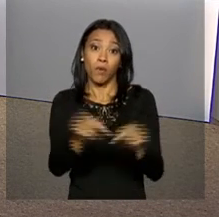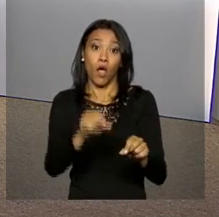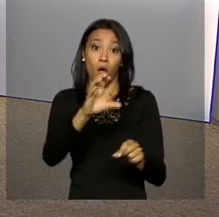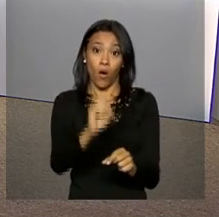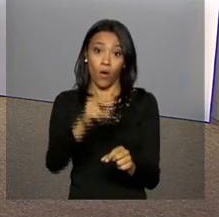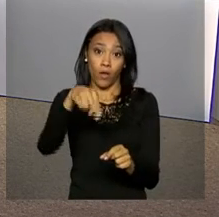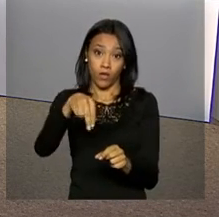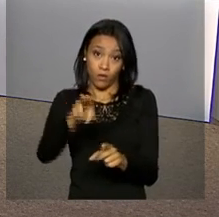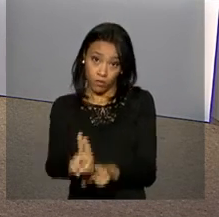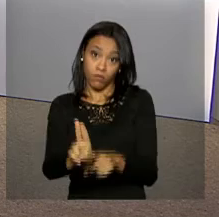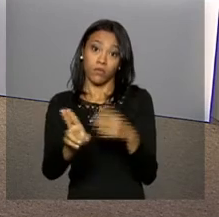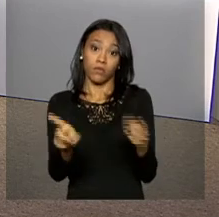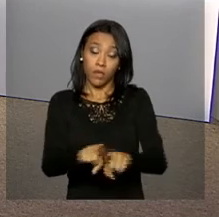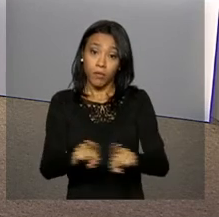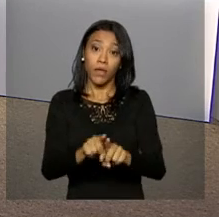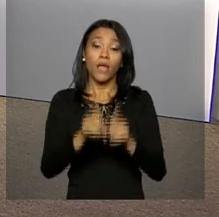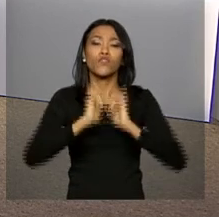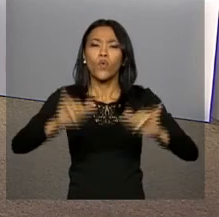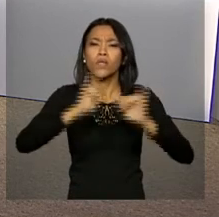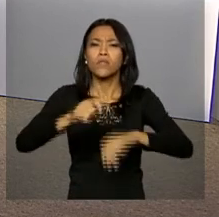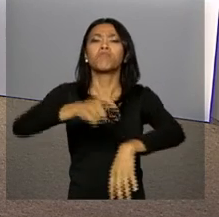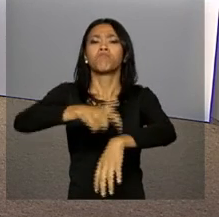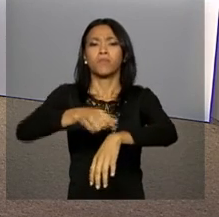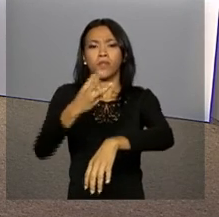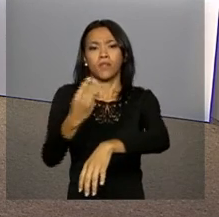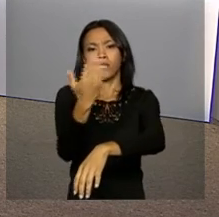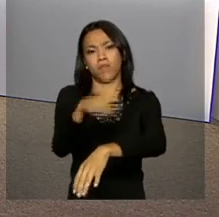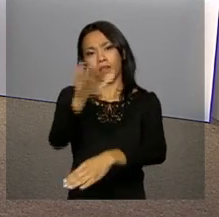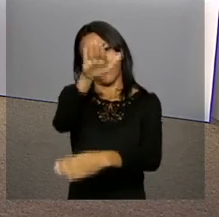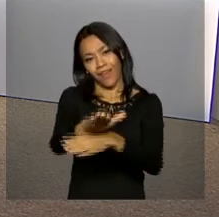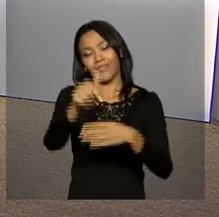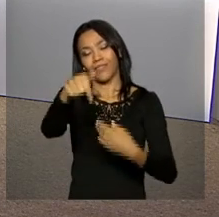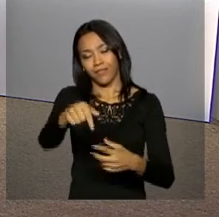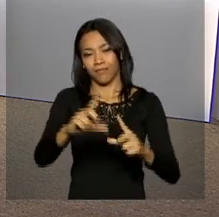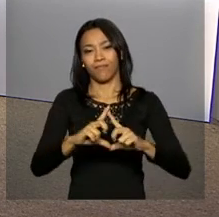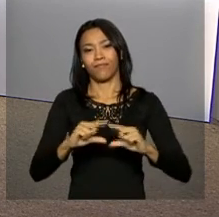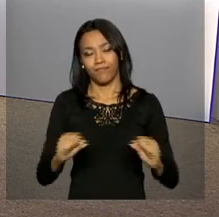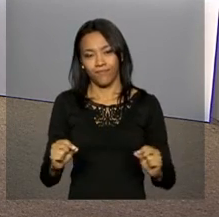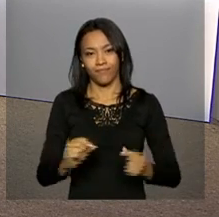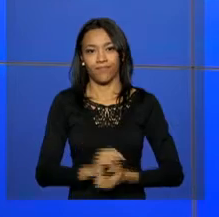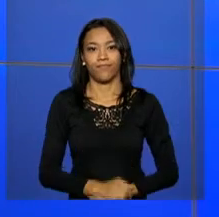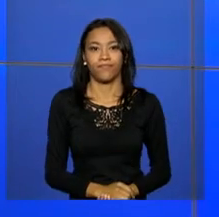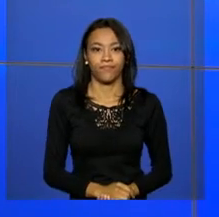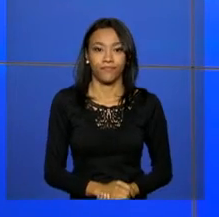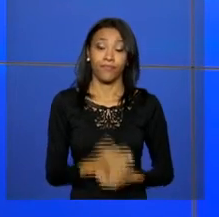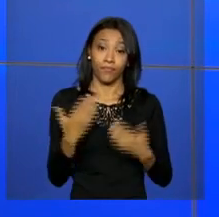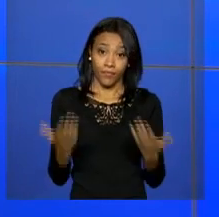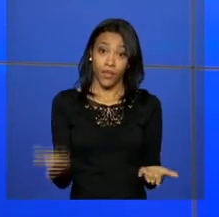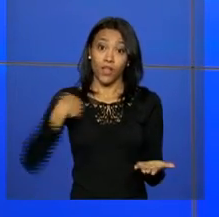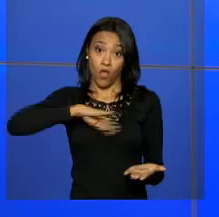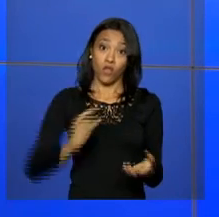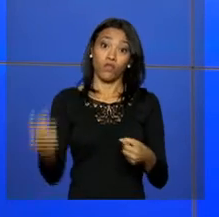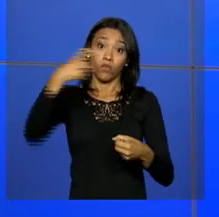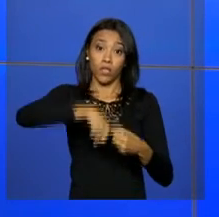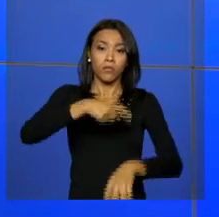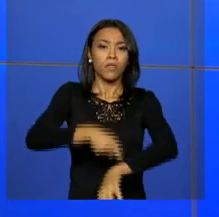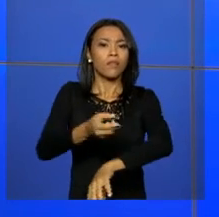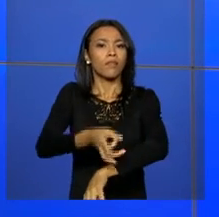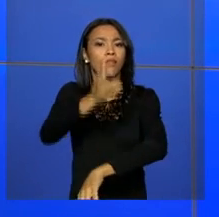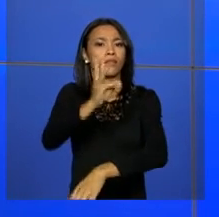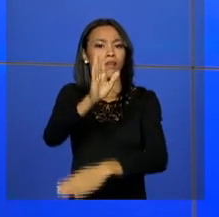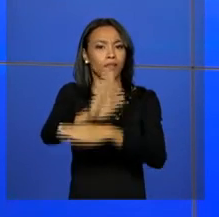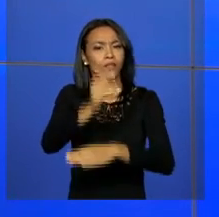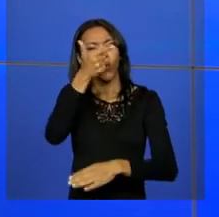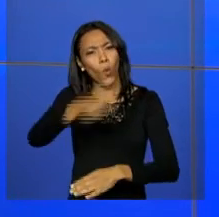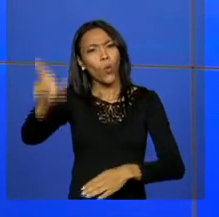Unidas. A divulgação acontece às 13h30 da tarde, aqui em Brasília. E nós voltamos às 13h da tarde